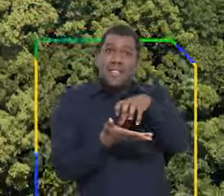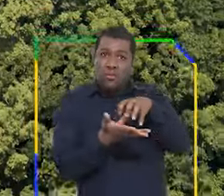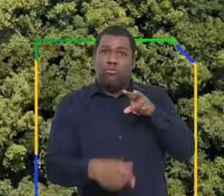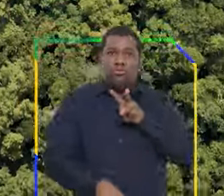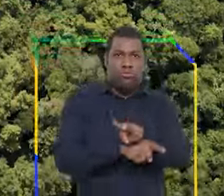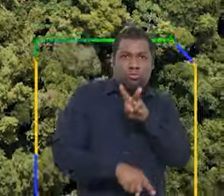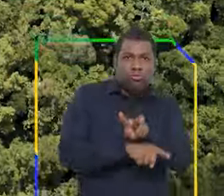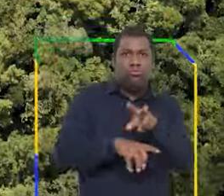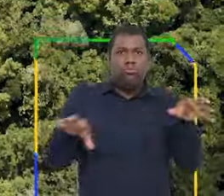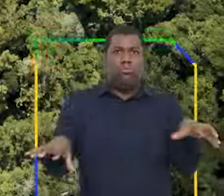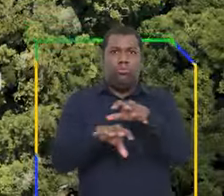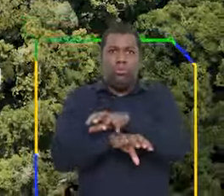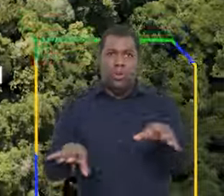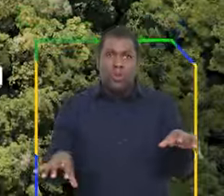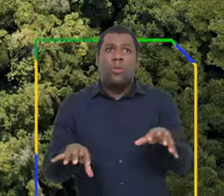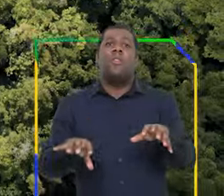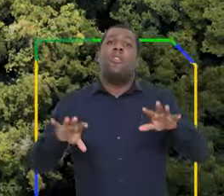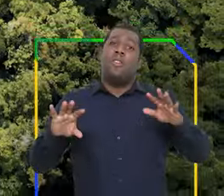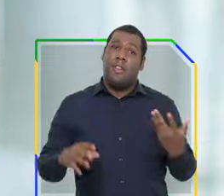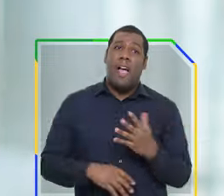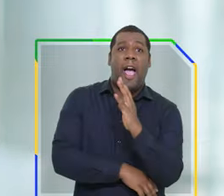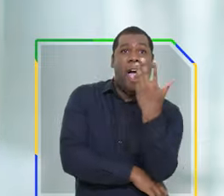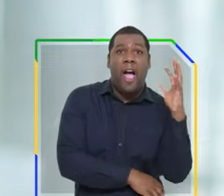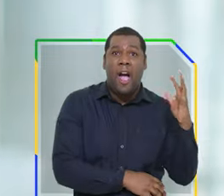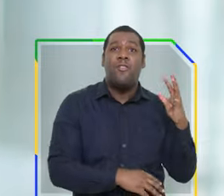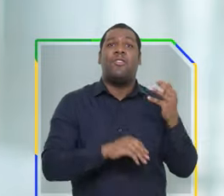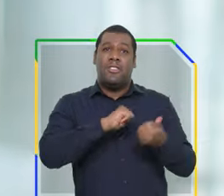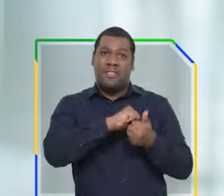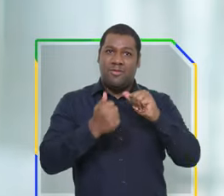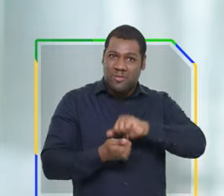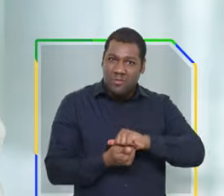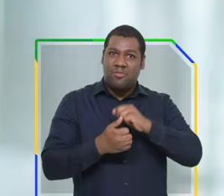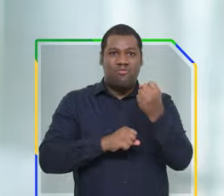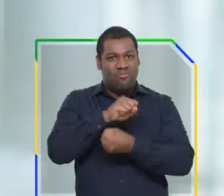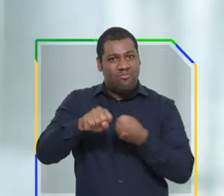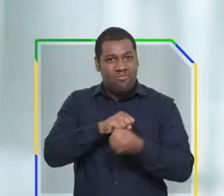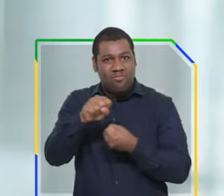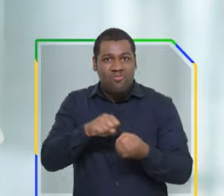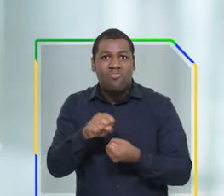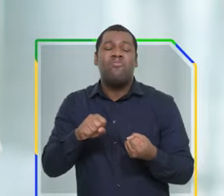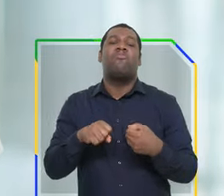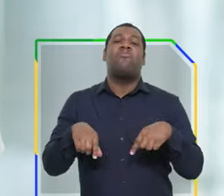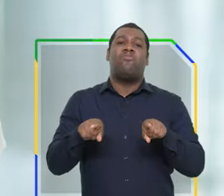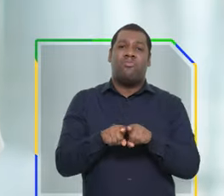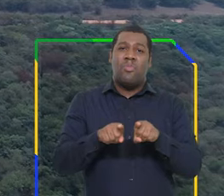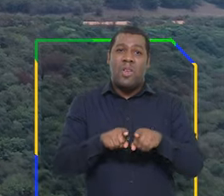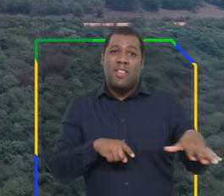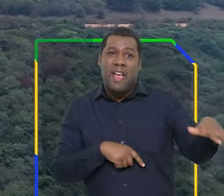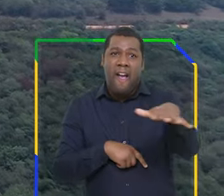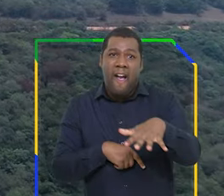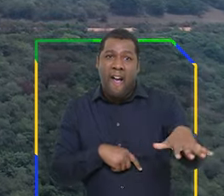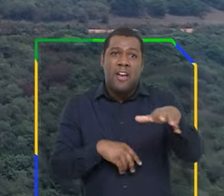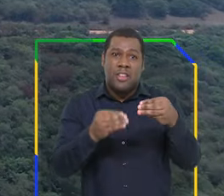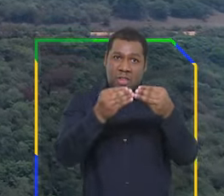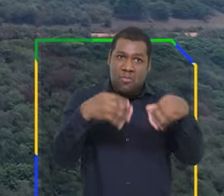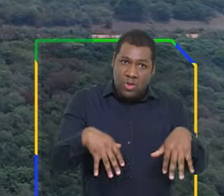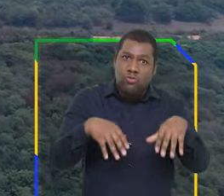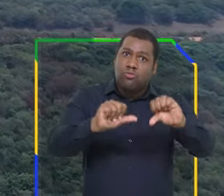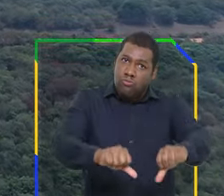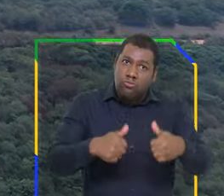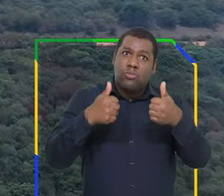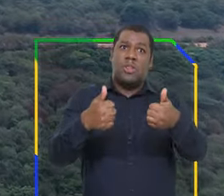conservação, uso sustentável de nossas florestas, recuperação de áreas degradadas e o combate ao